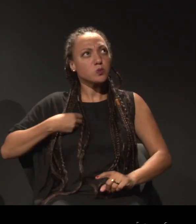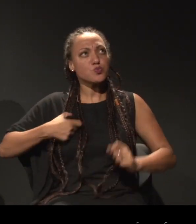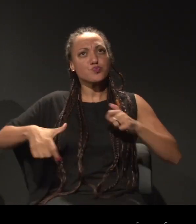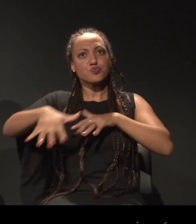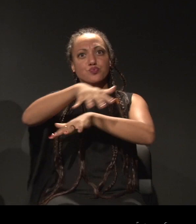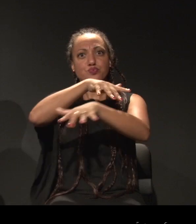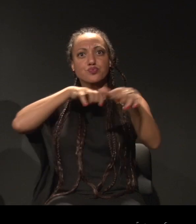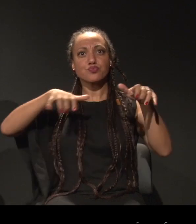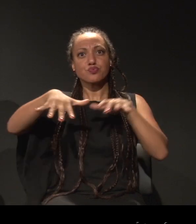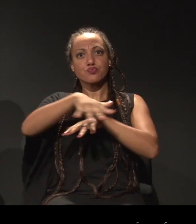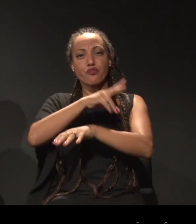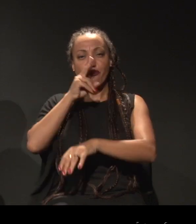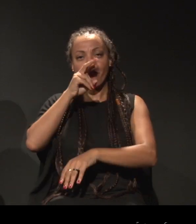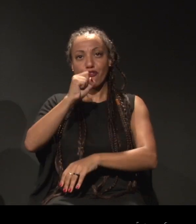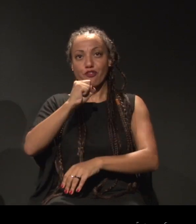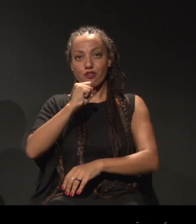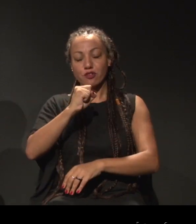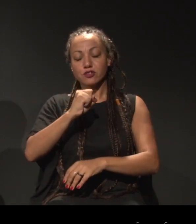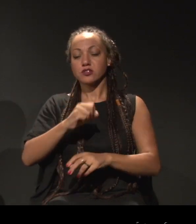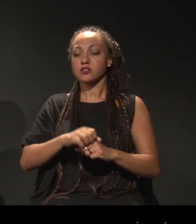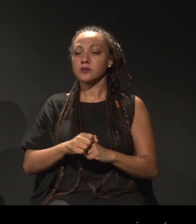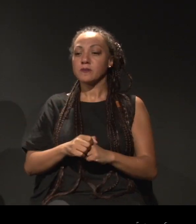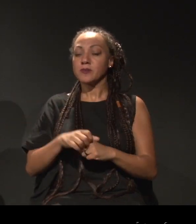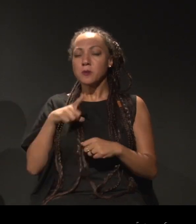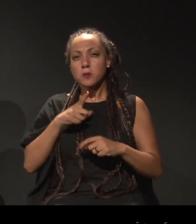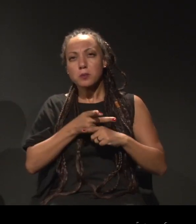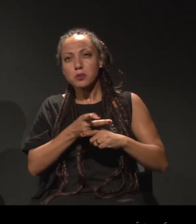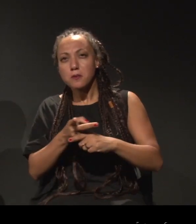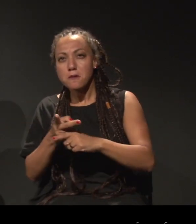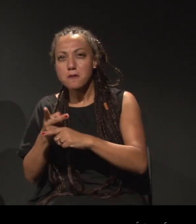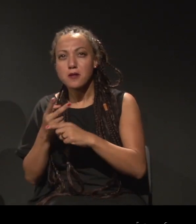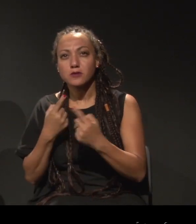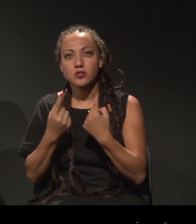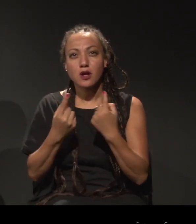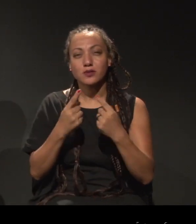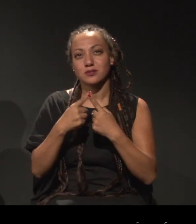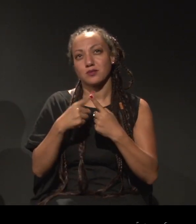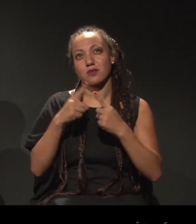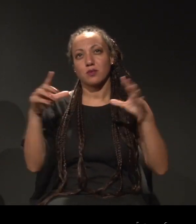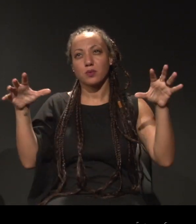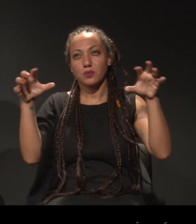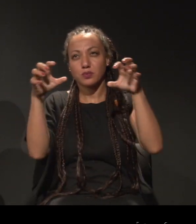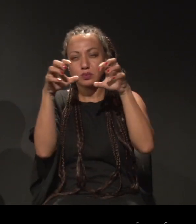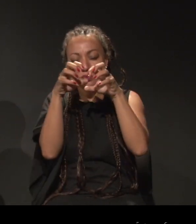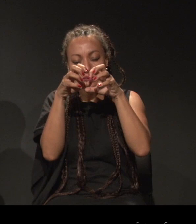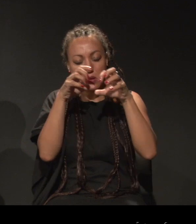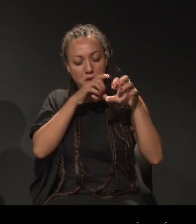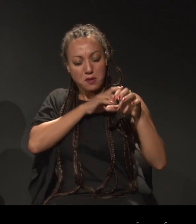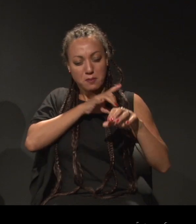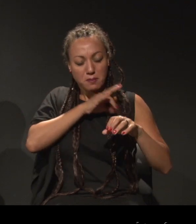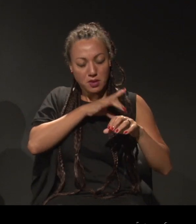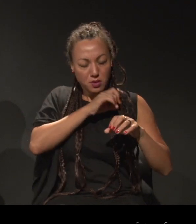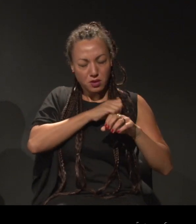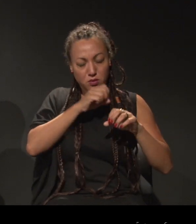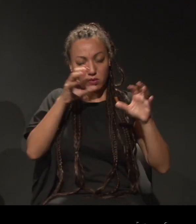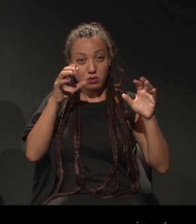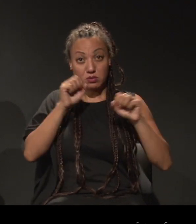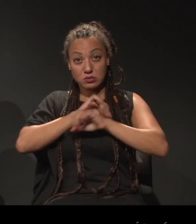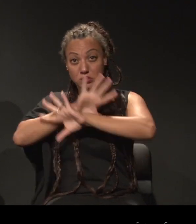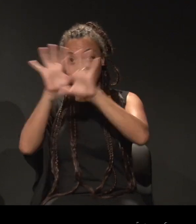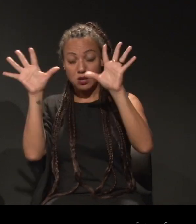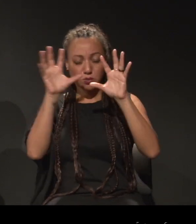E muito forte. Então, eu busquei esse diálogo entre a penumbra, o medo, o claro e escuro,